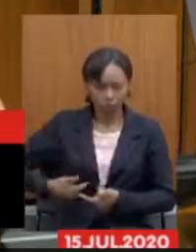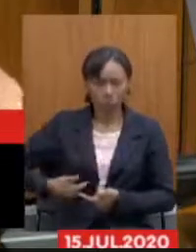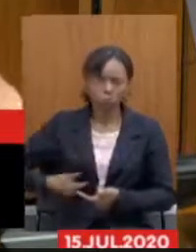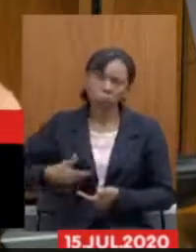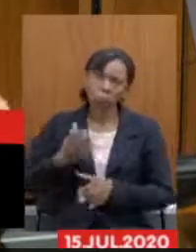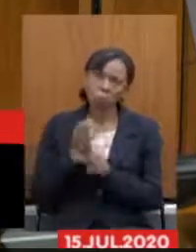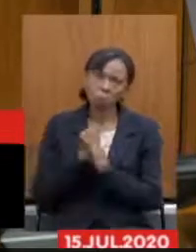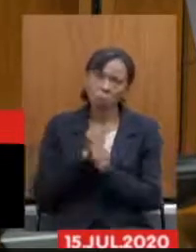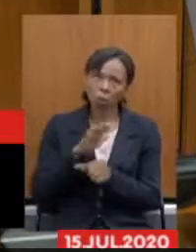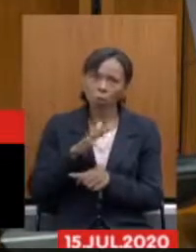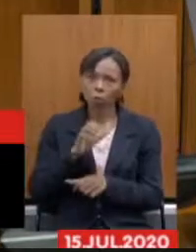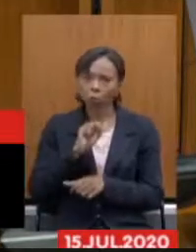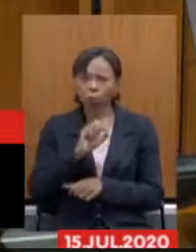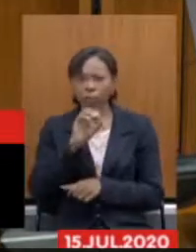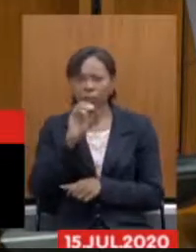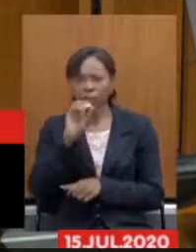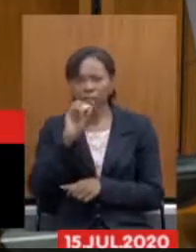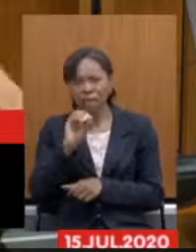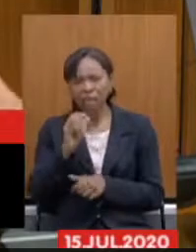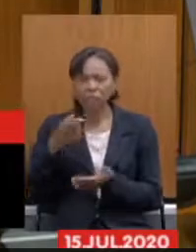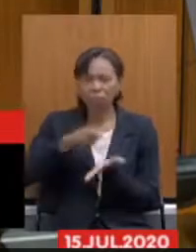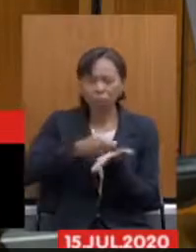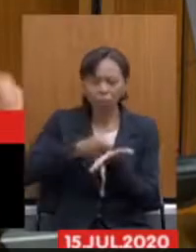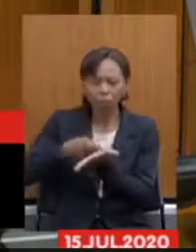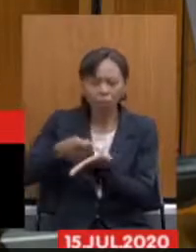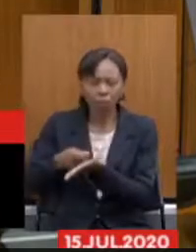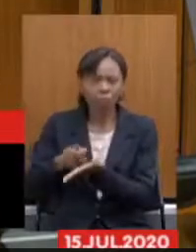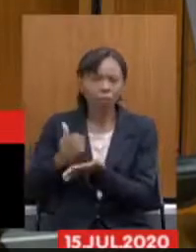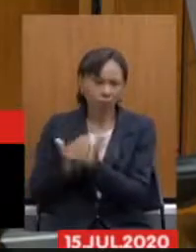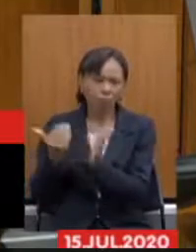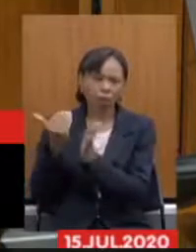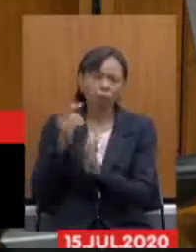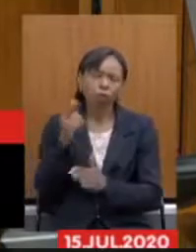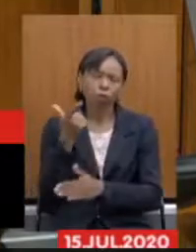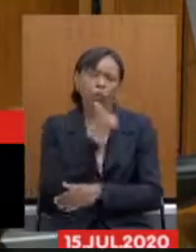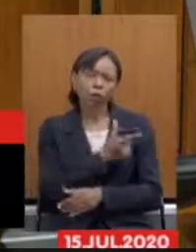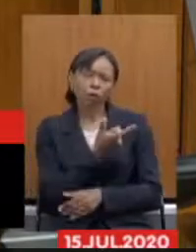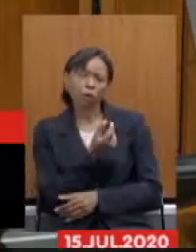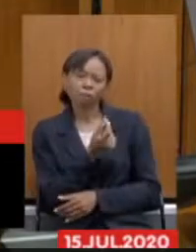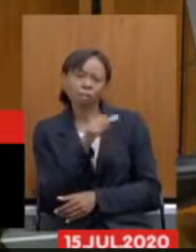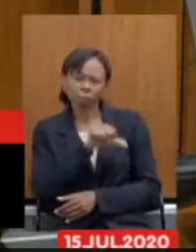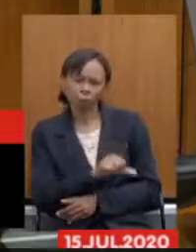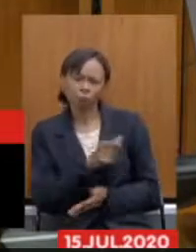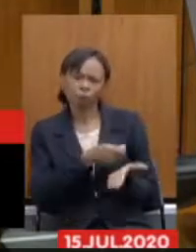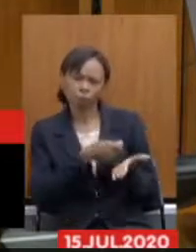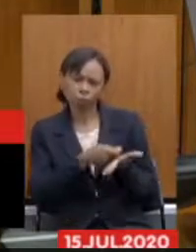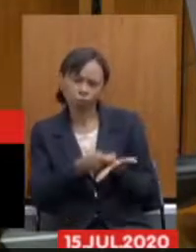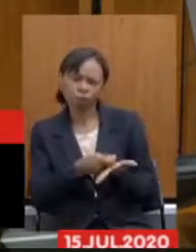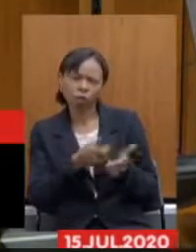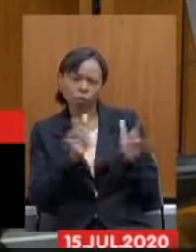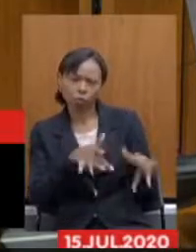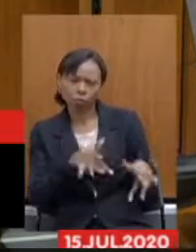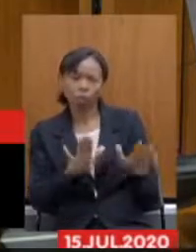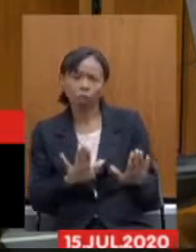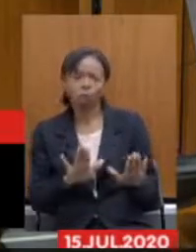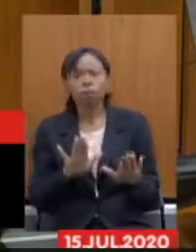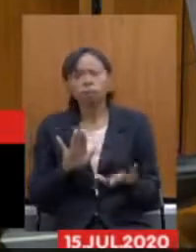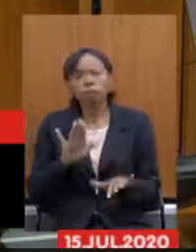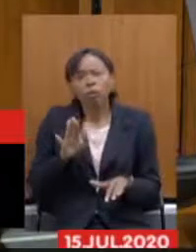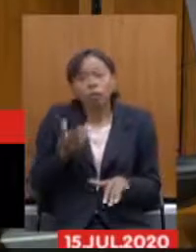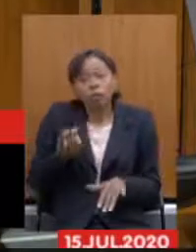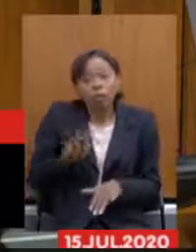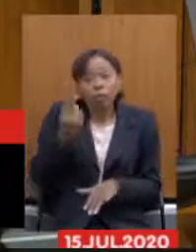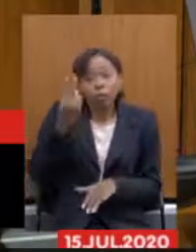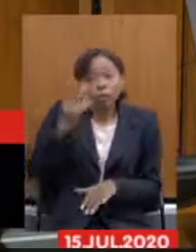o cálculo era pelos 80 maiores contribuições você conseguiria descartar as 20 piores contribuições isso é para valorizar o